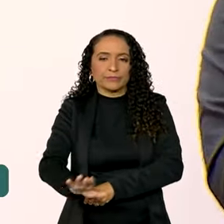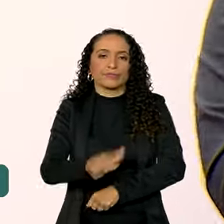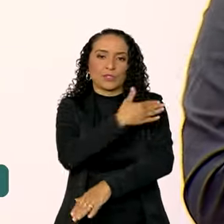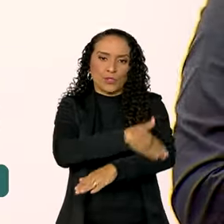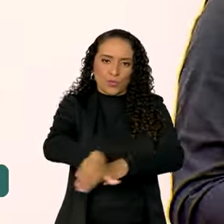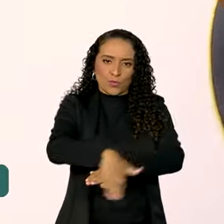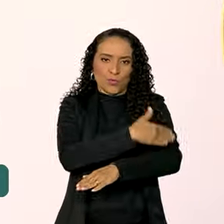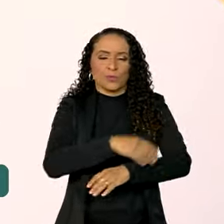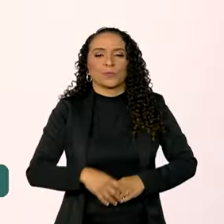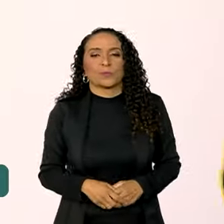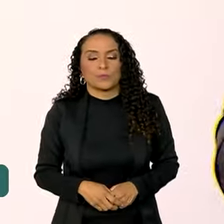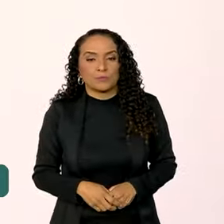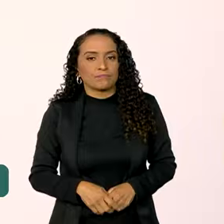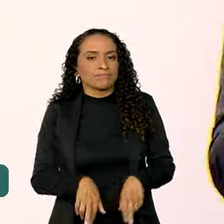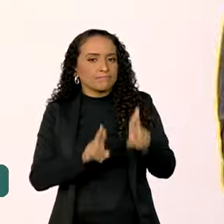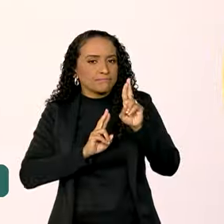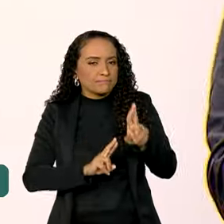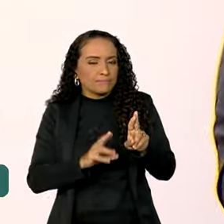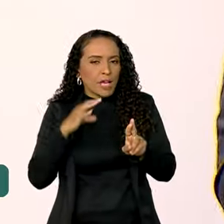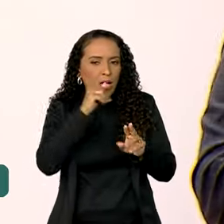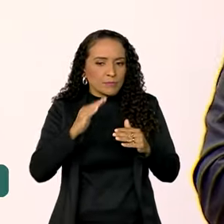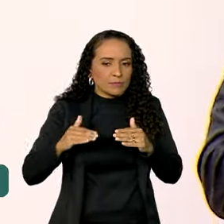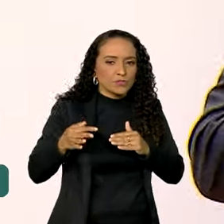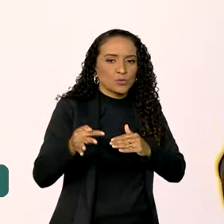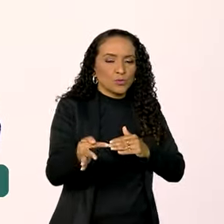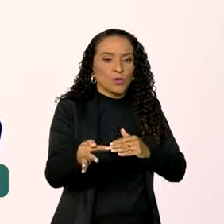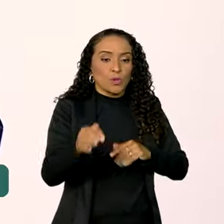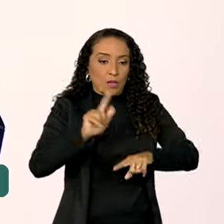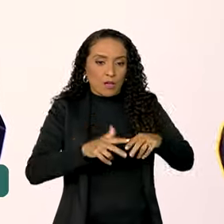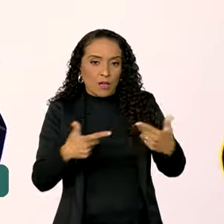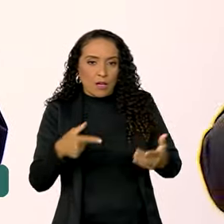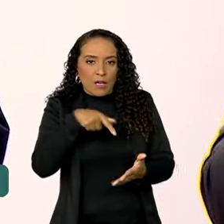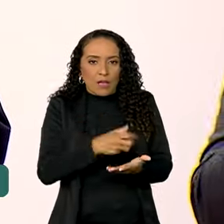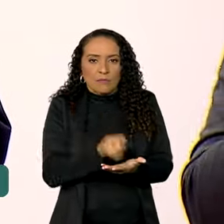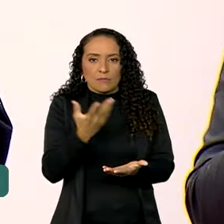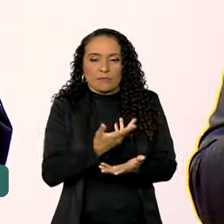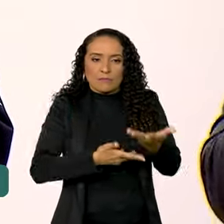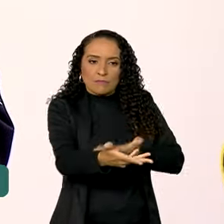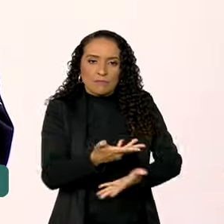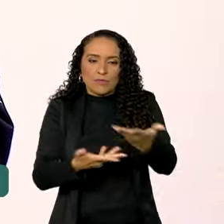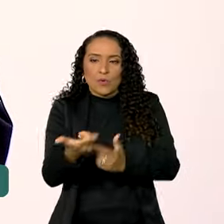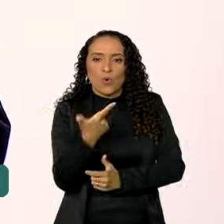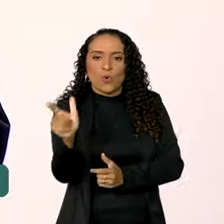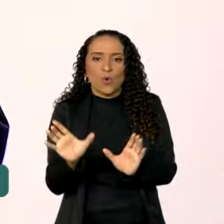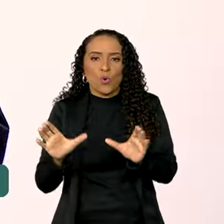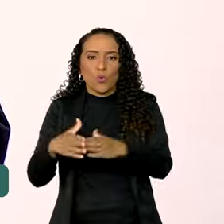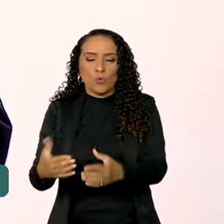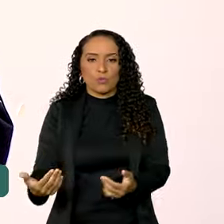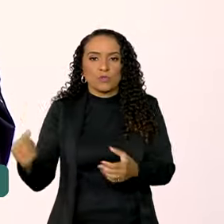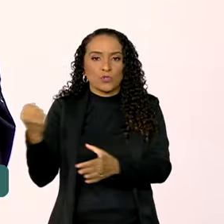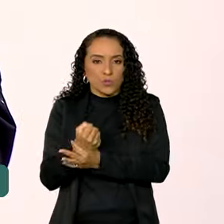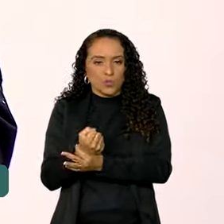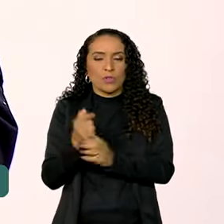rodovias. E esperamos em breve que essa ferramenta possa ser compartilhada com outras forças de segurança,